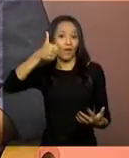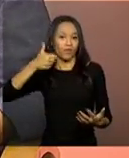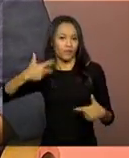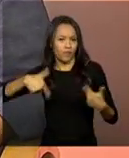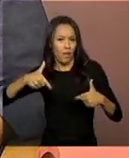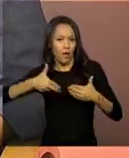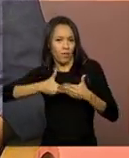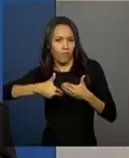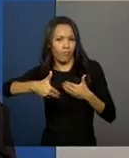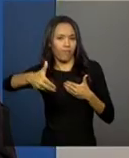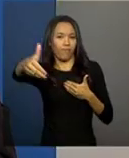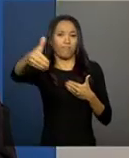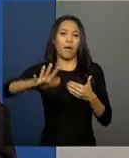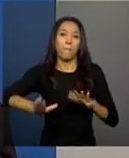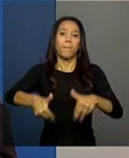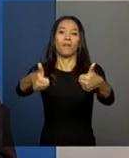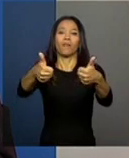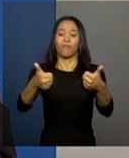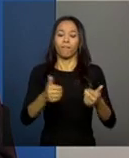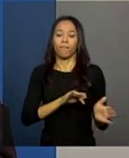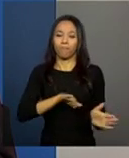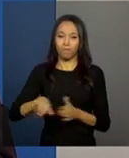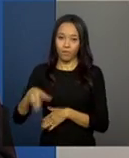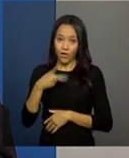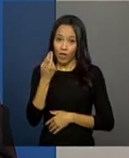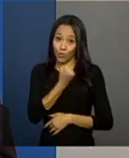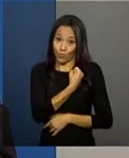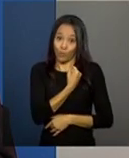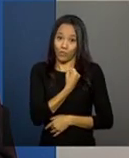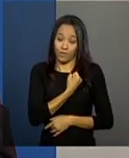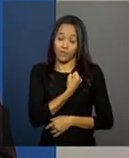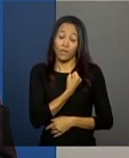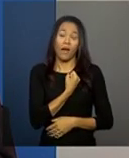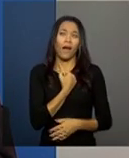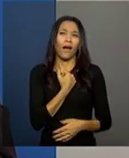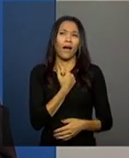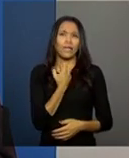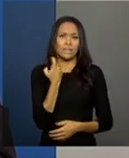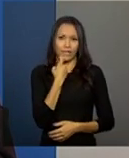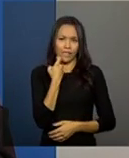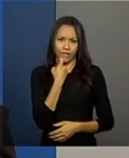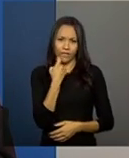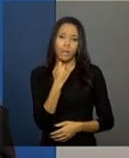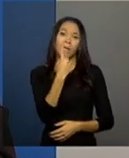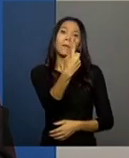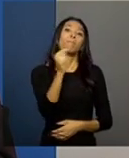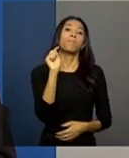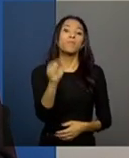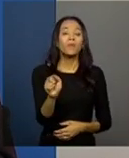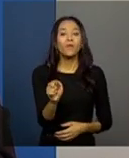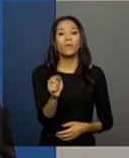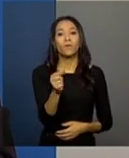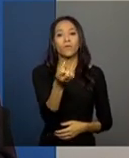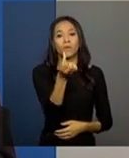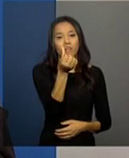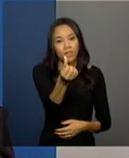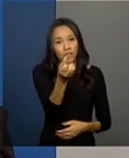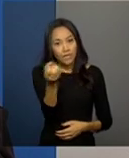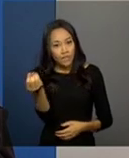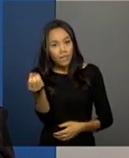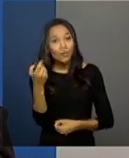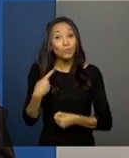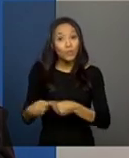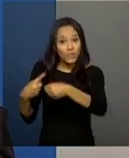evolução? Vamos falar em alguns números. Tem, até sexta-feira, tinham 1.600 municípios que estavam